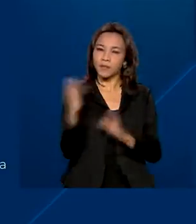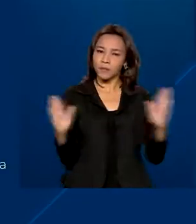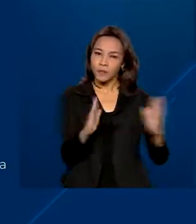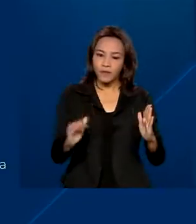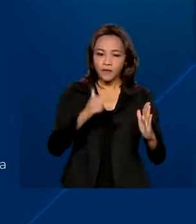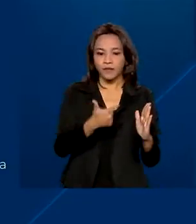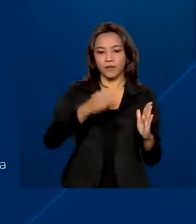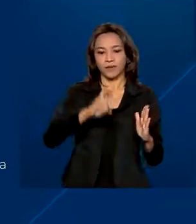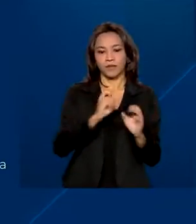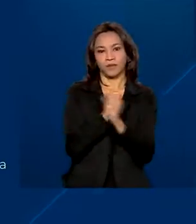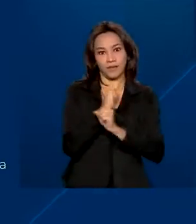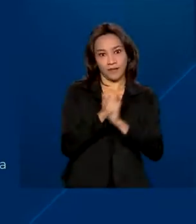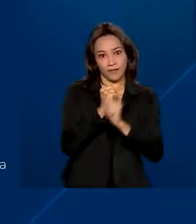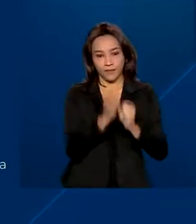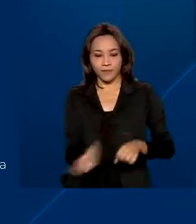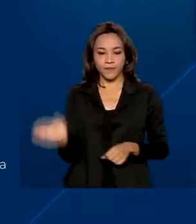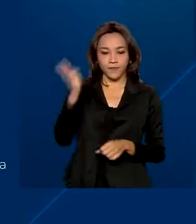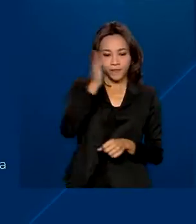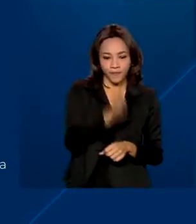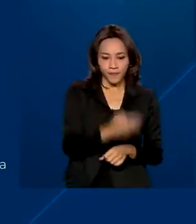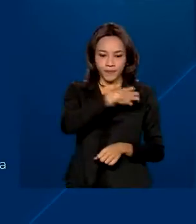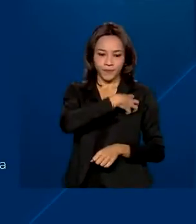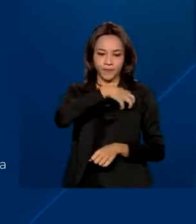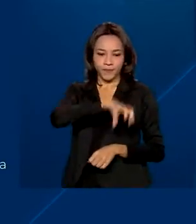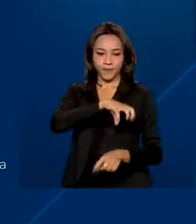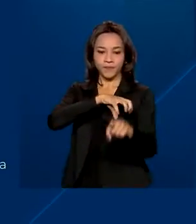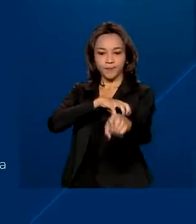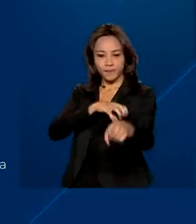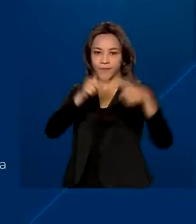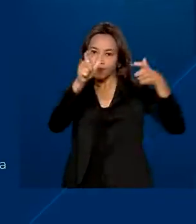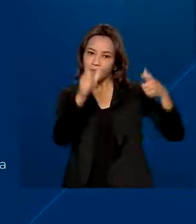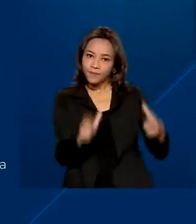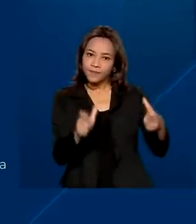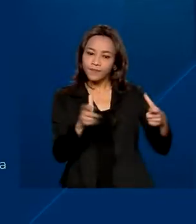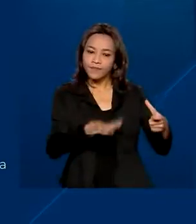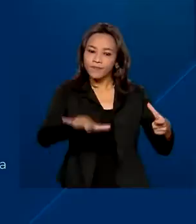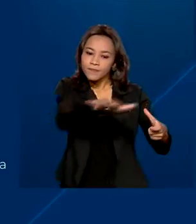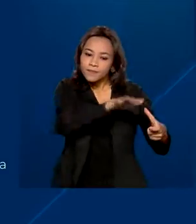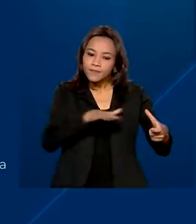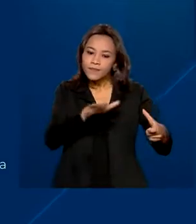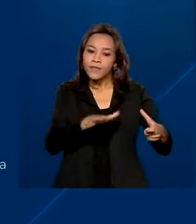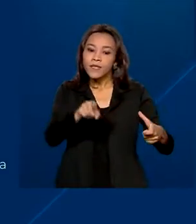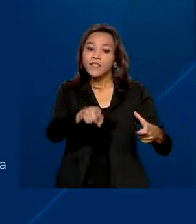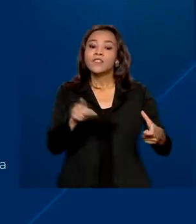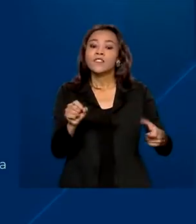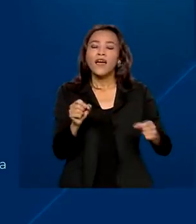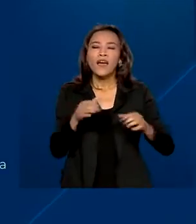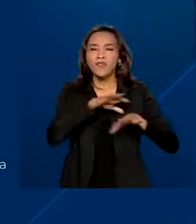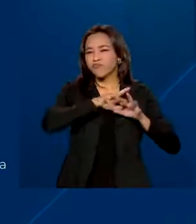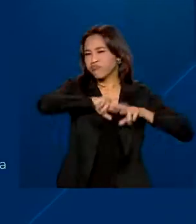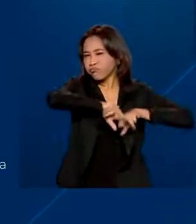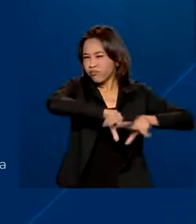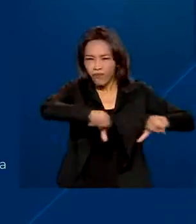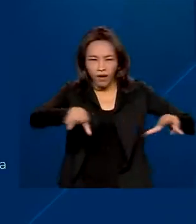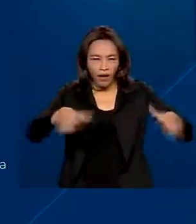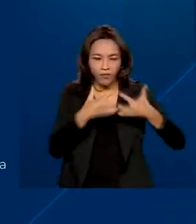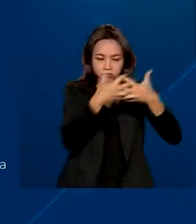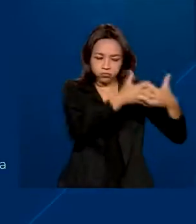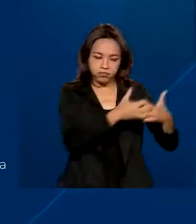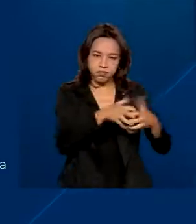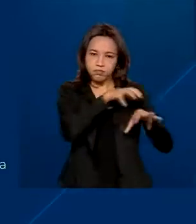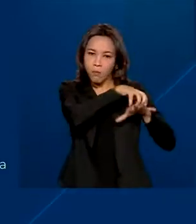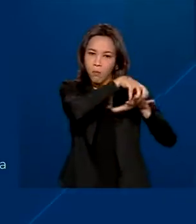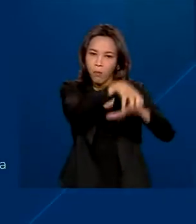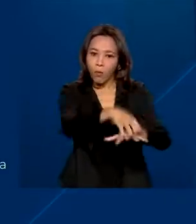25 anos. A terceira área fica no porto de Salvador, na Bahia. A movimentação é de cargas em geral. O contrato vai